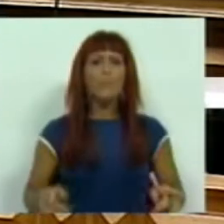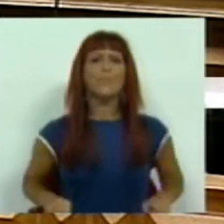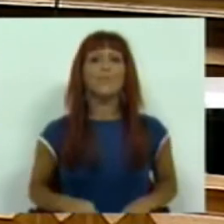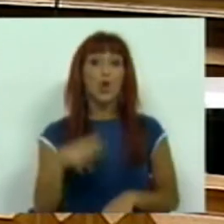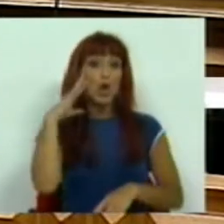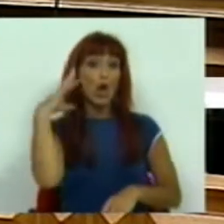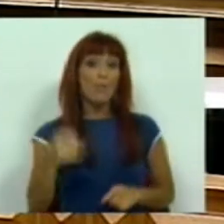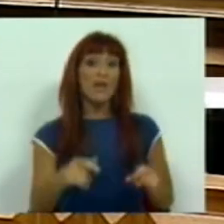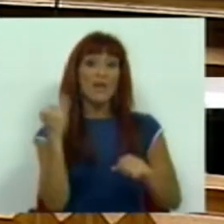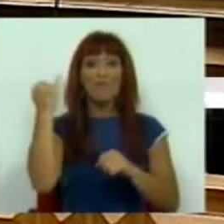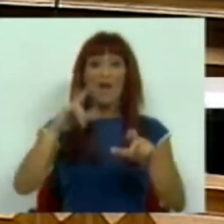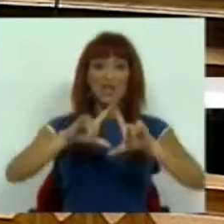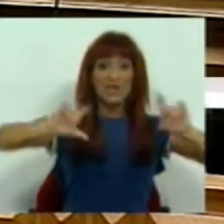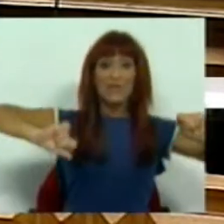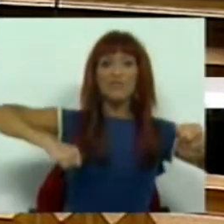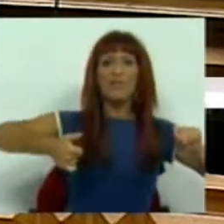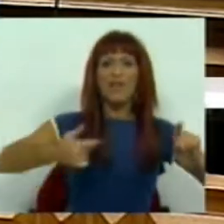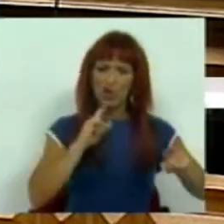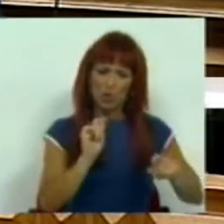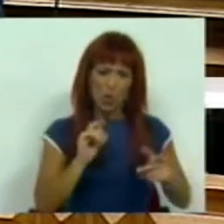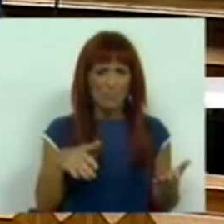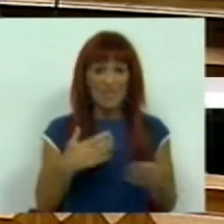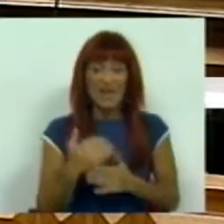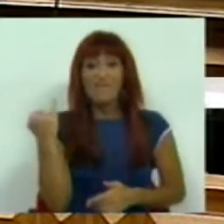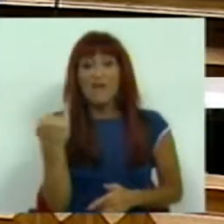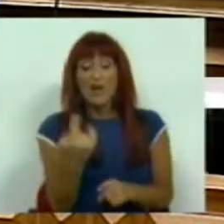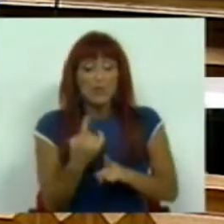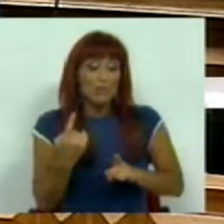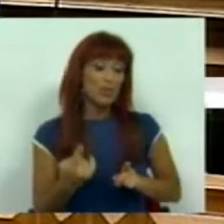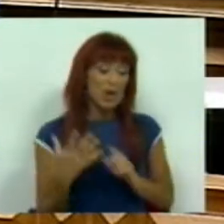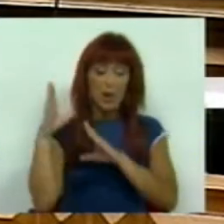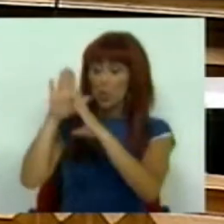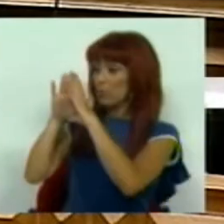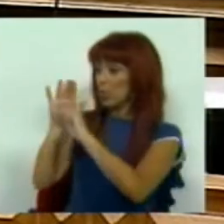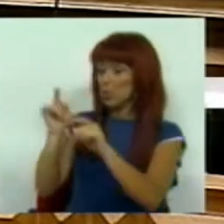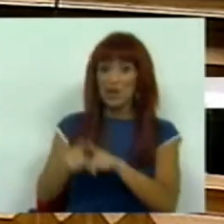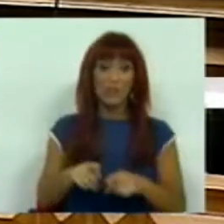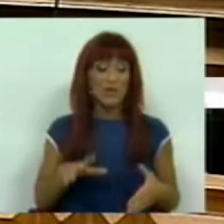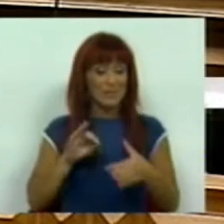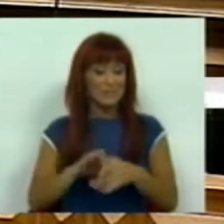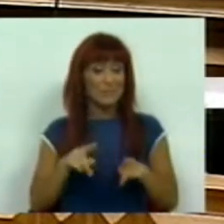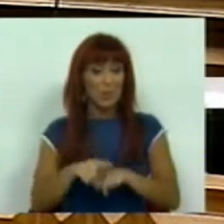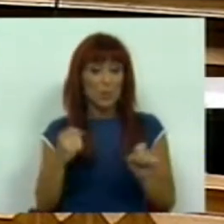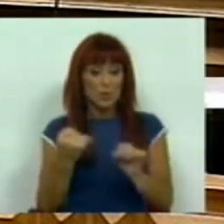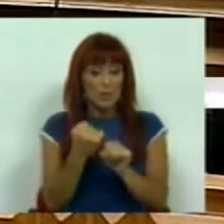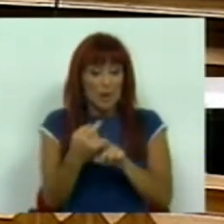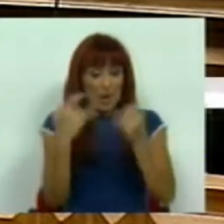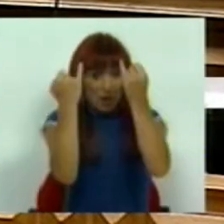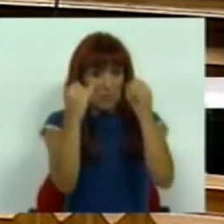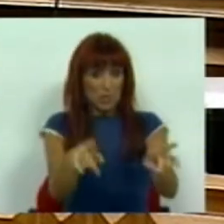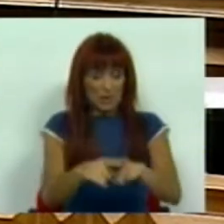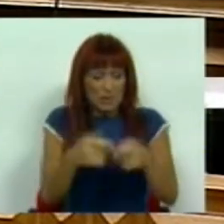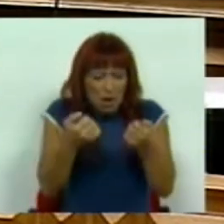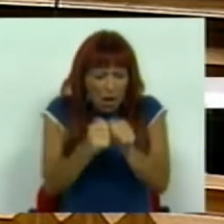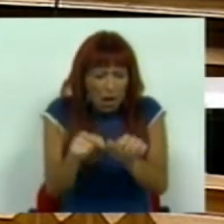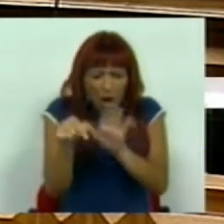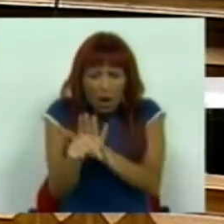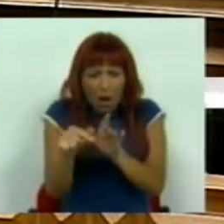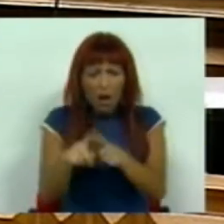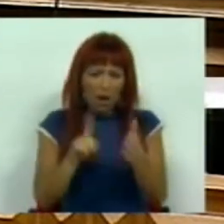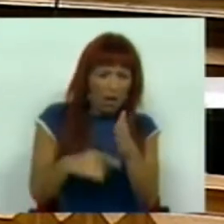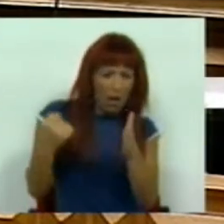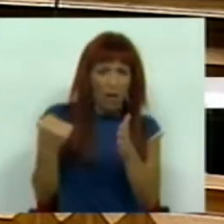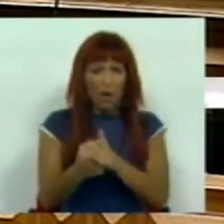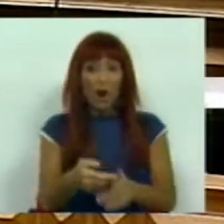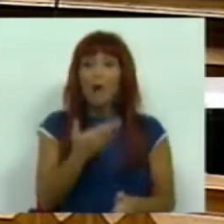Vulgo, falsos recibos verdes. Falsos porque, no modelo de quitação de trabalho independente, se esconde uma